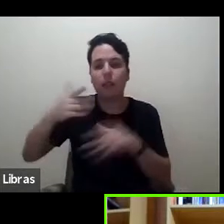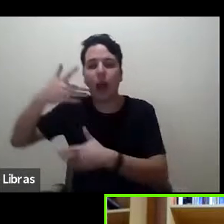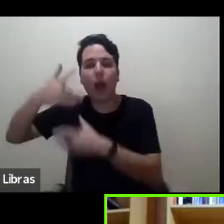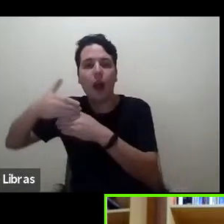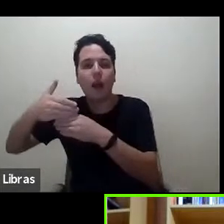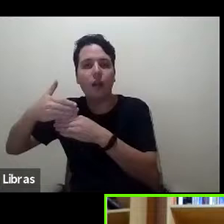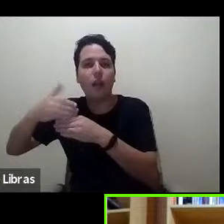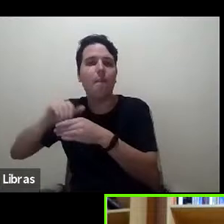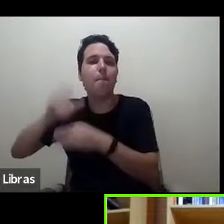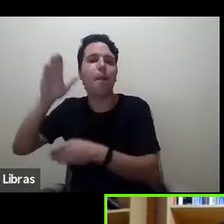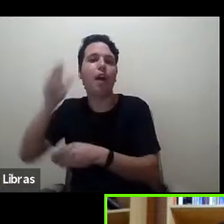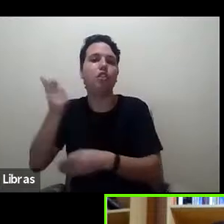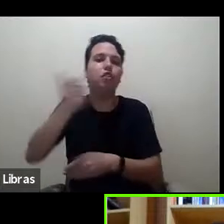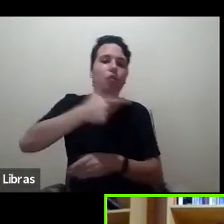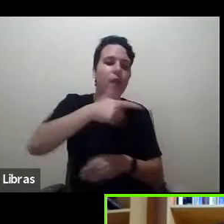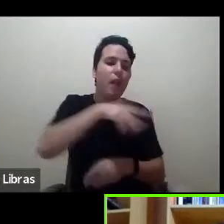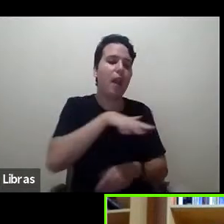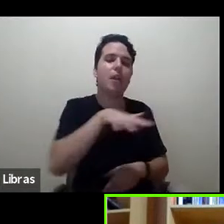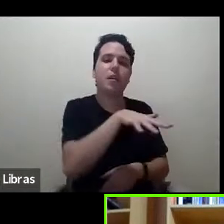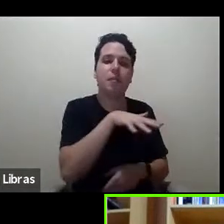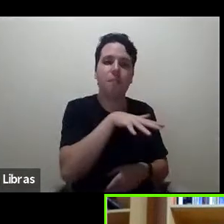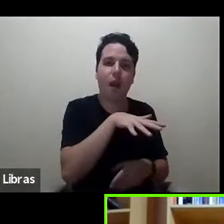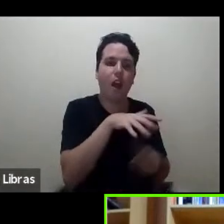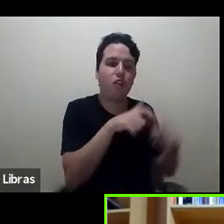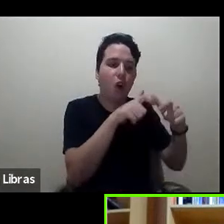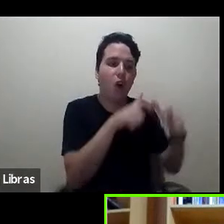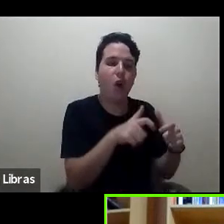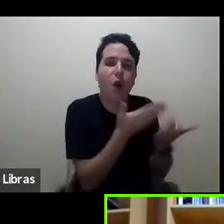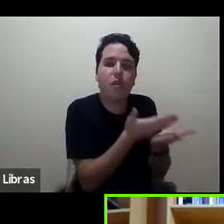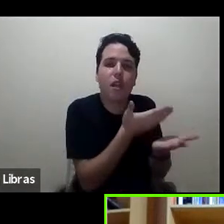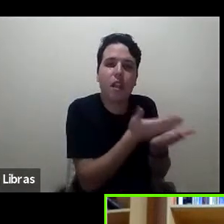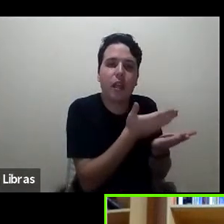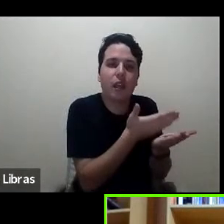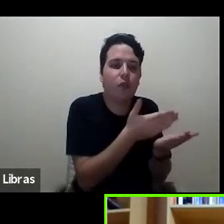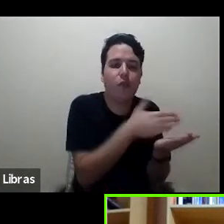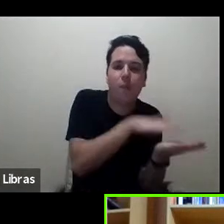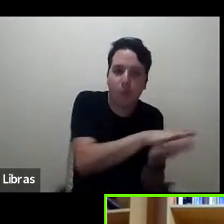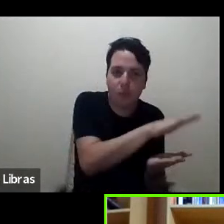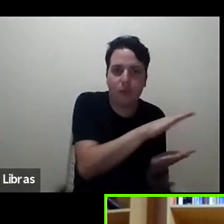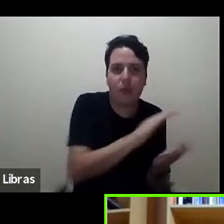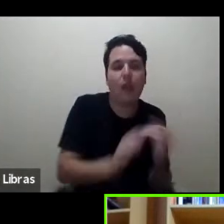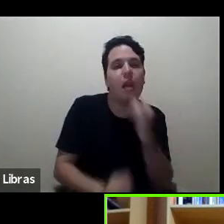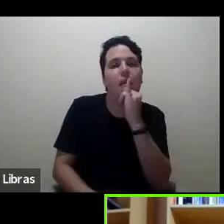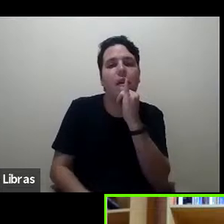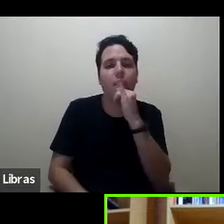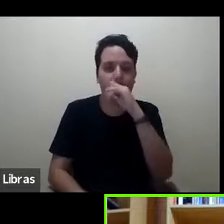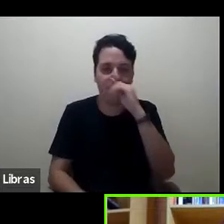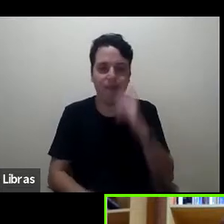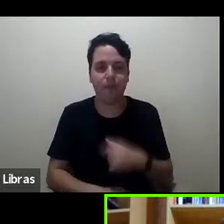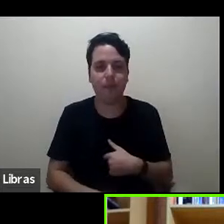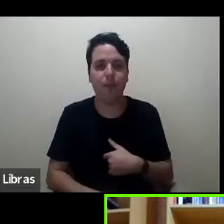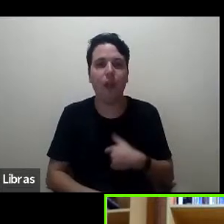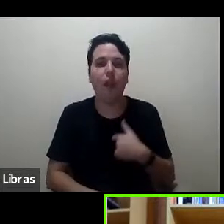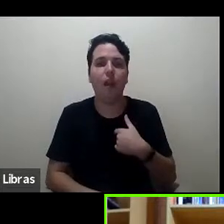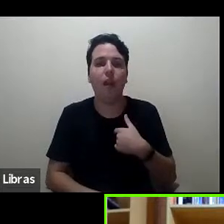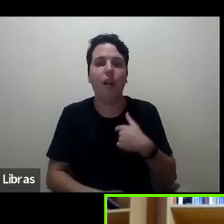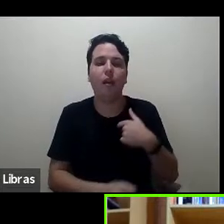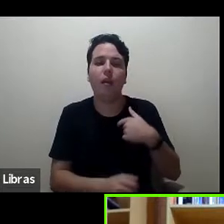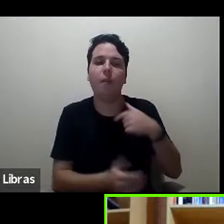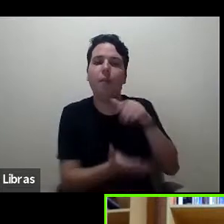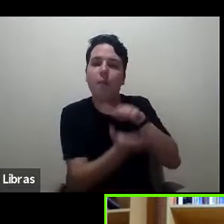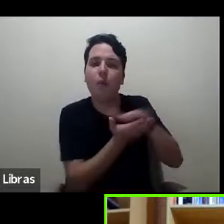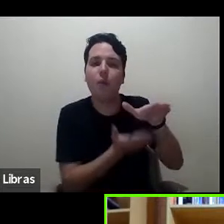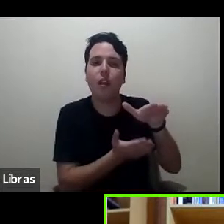geográficos, tirando as fronteiras. Quando a gente, por exemplo, publica nas resenhas educativas